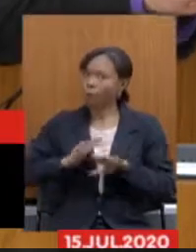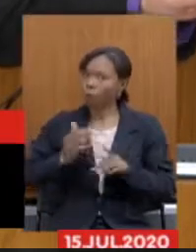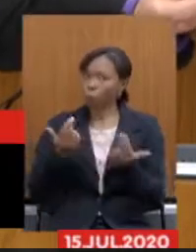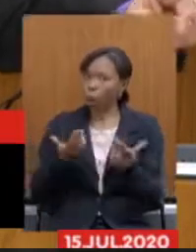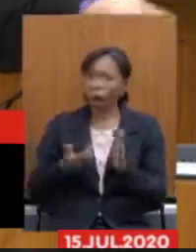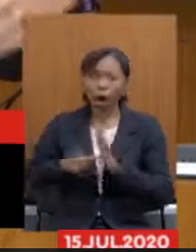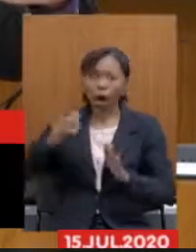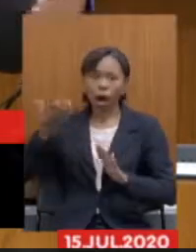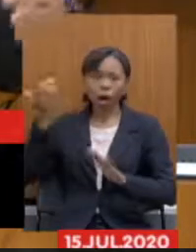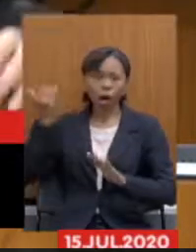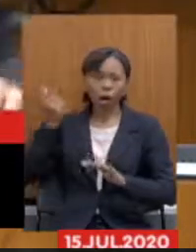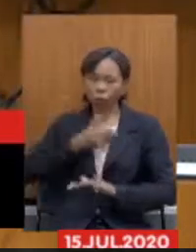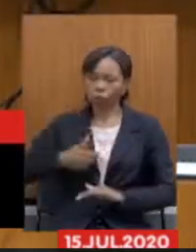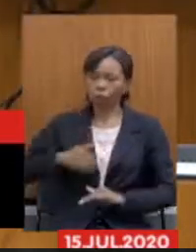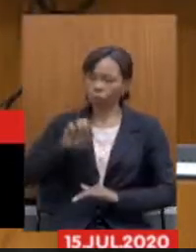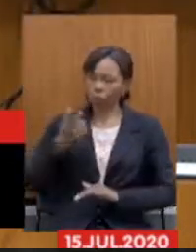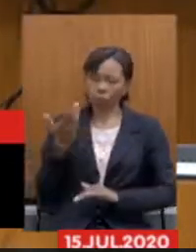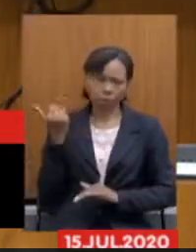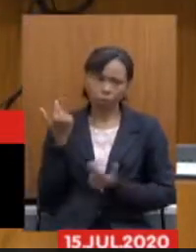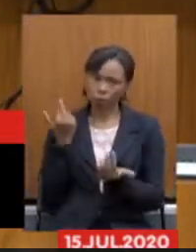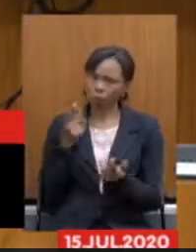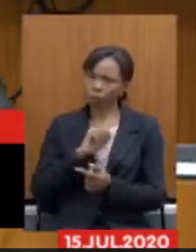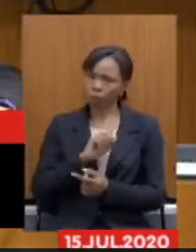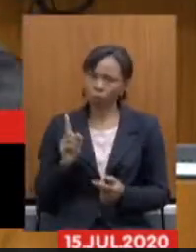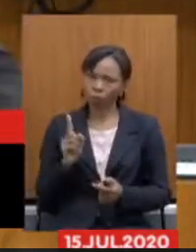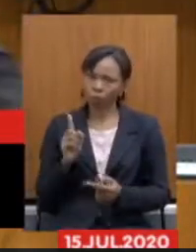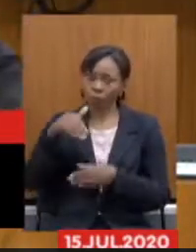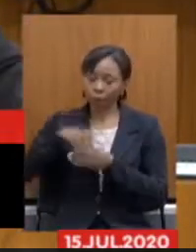gestões e com eleições com eleições diretas